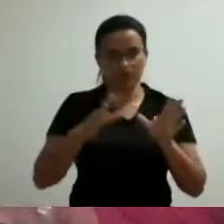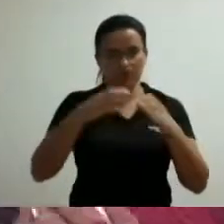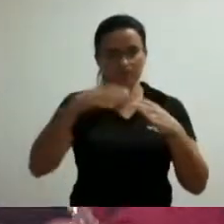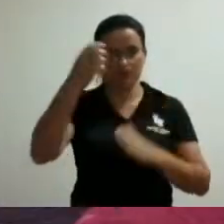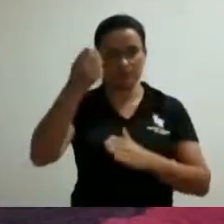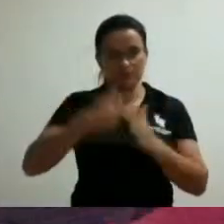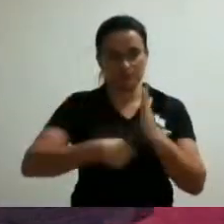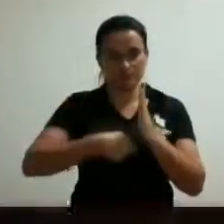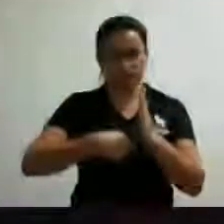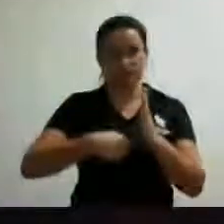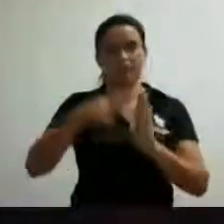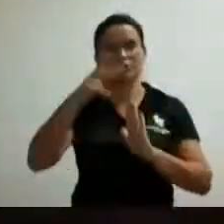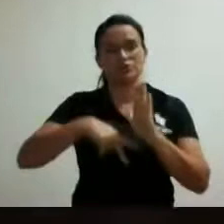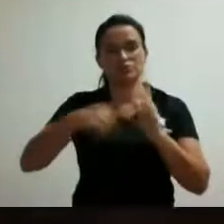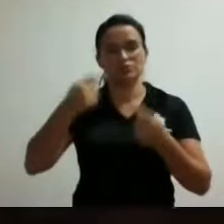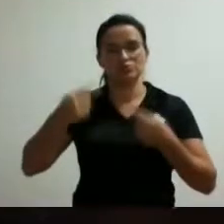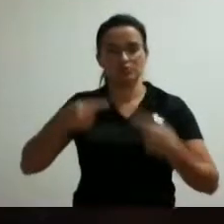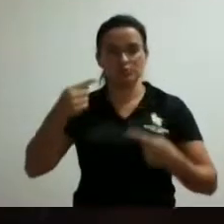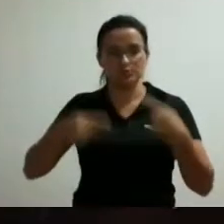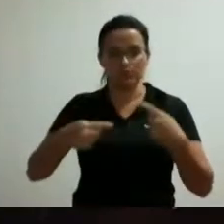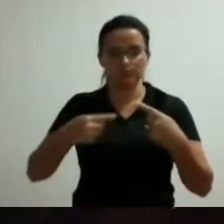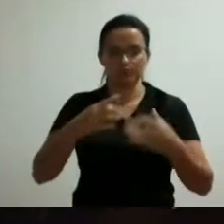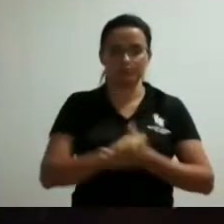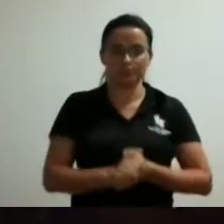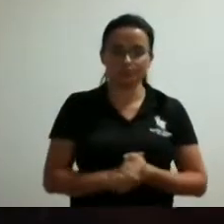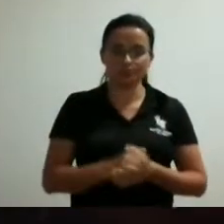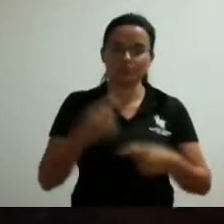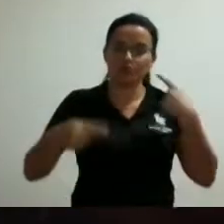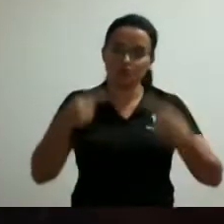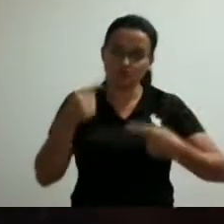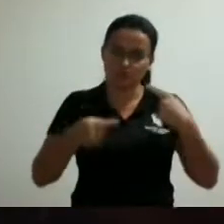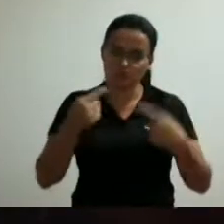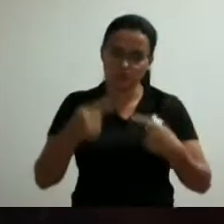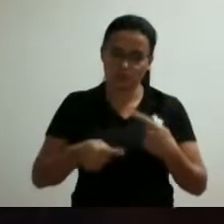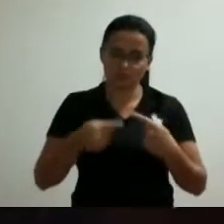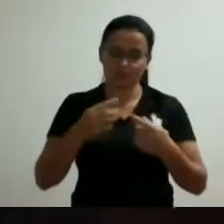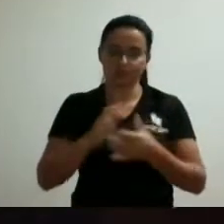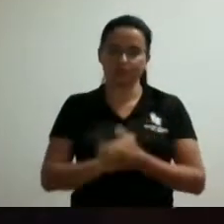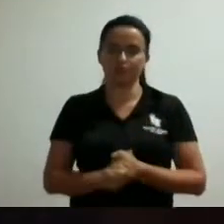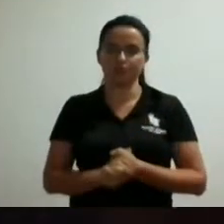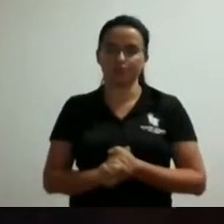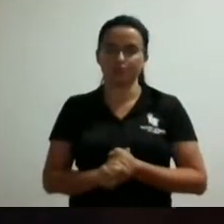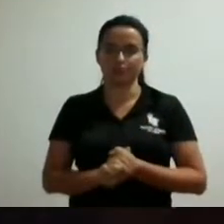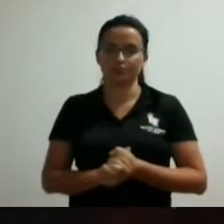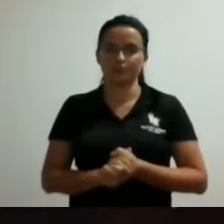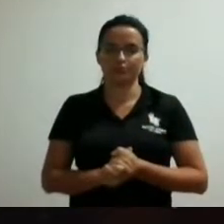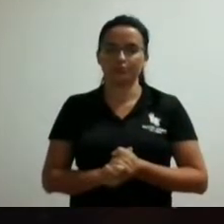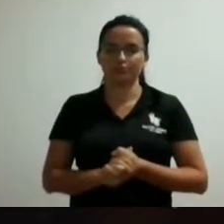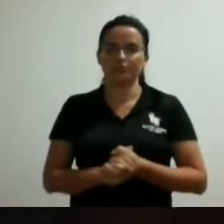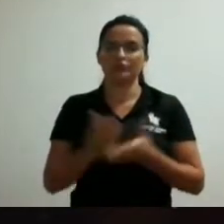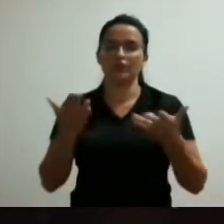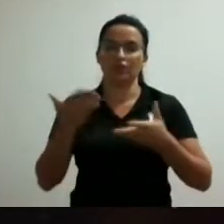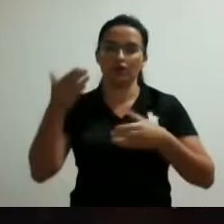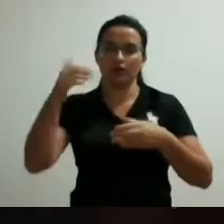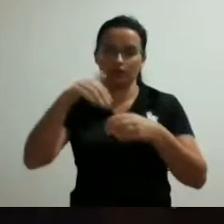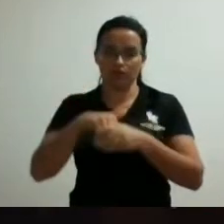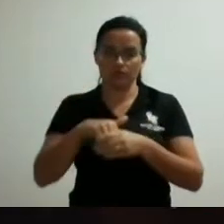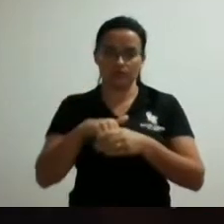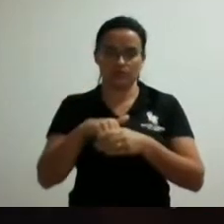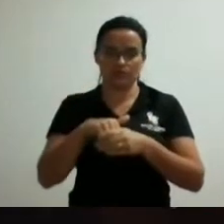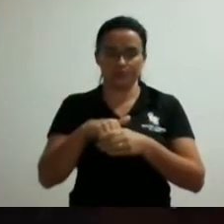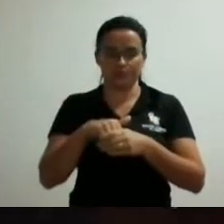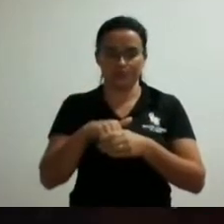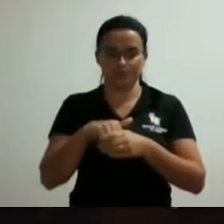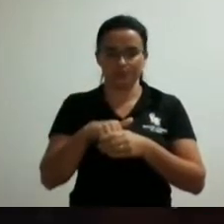projeto em discussão em discussão em vota encerrada discussão